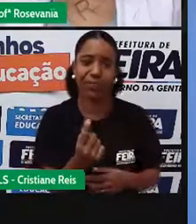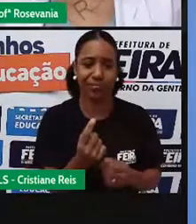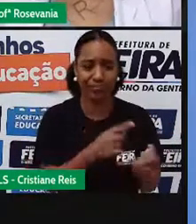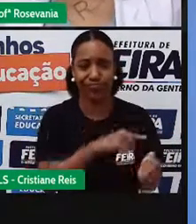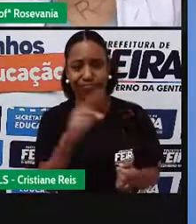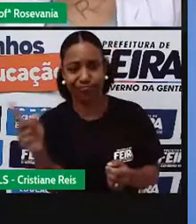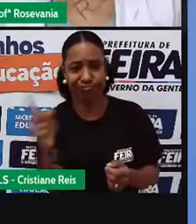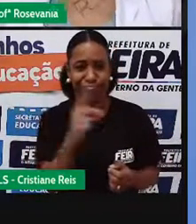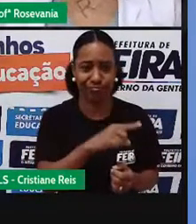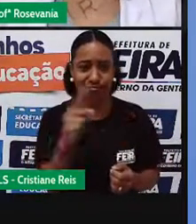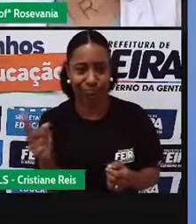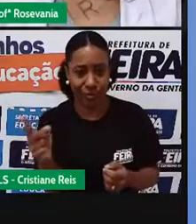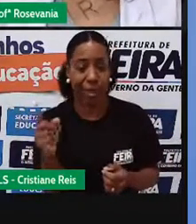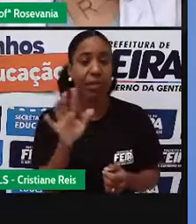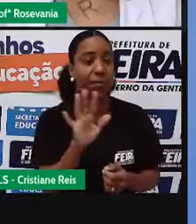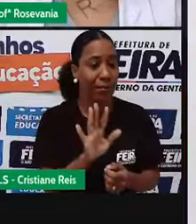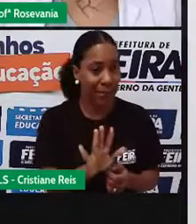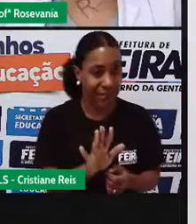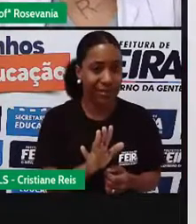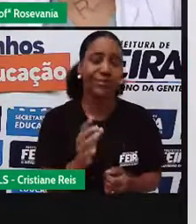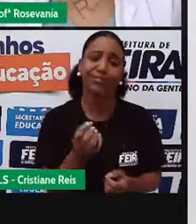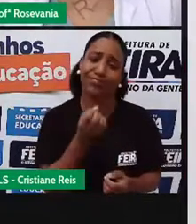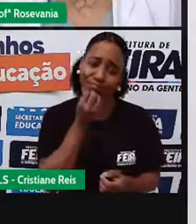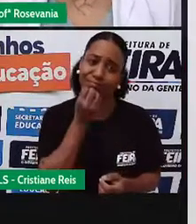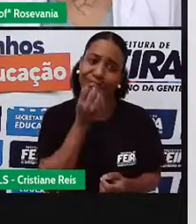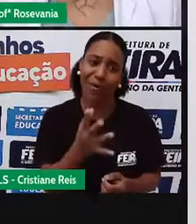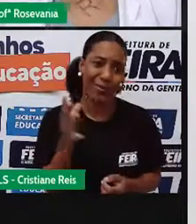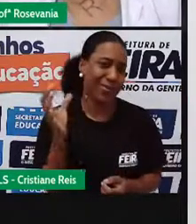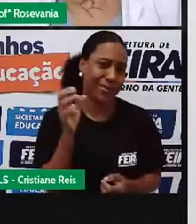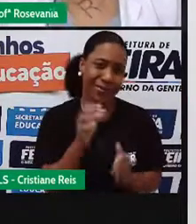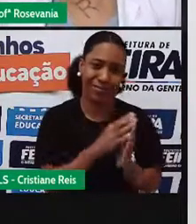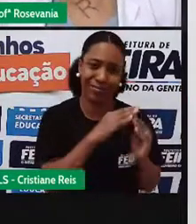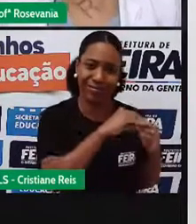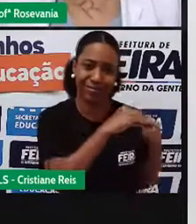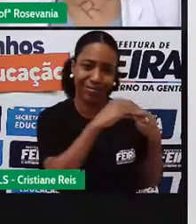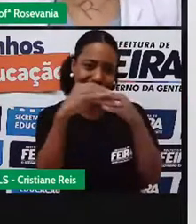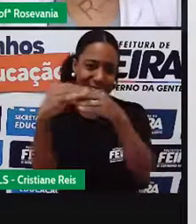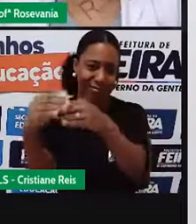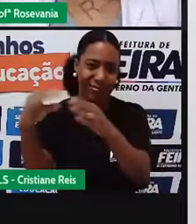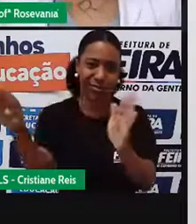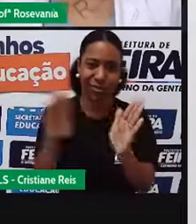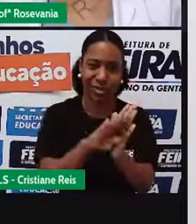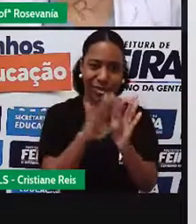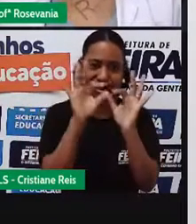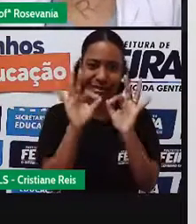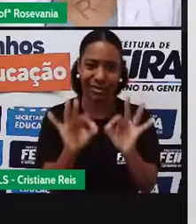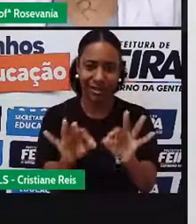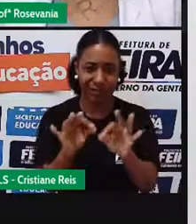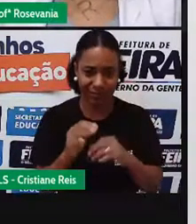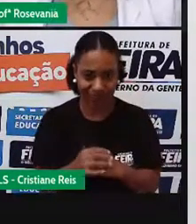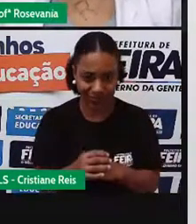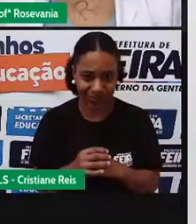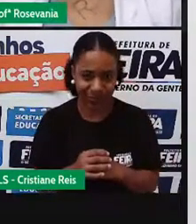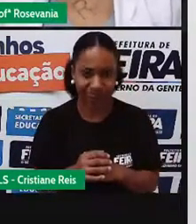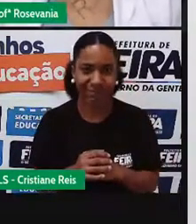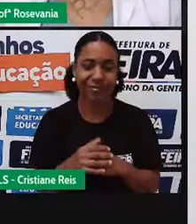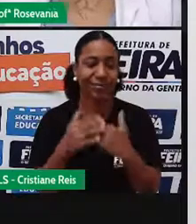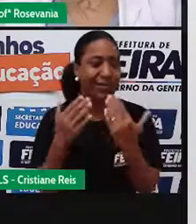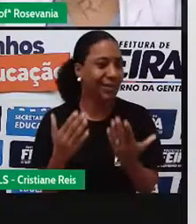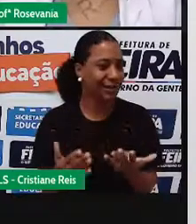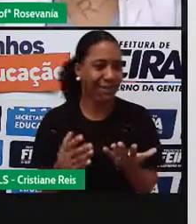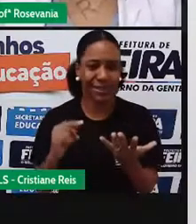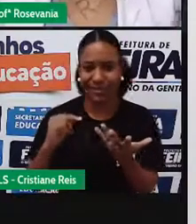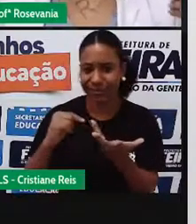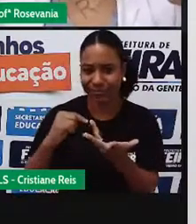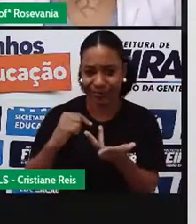aquela relação custo-benefício que acaba favorecendo. Mas, quais são esses impactos, né, já que a já falou de todo esse desenvolvimento